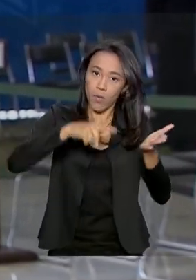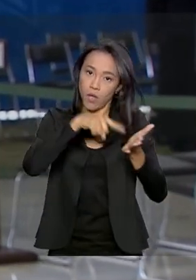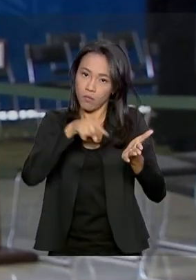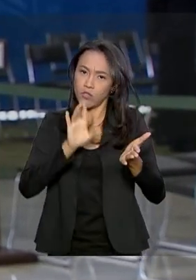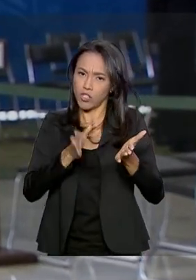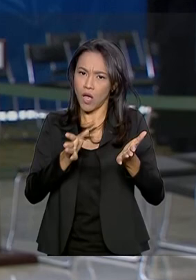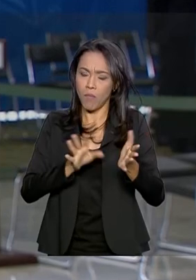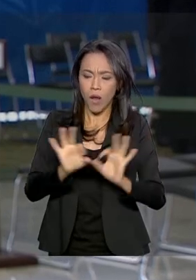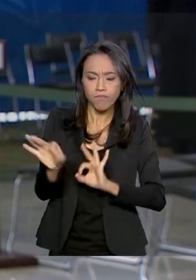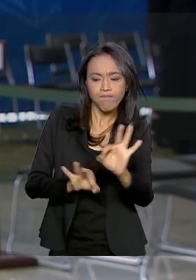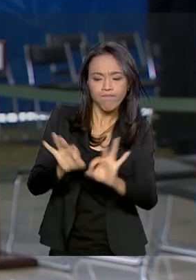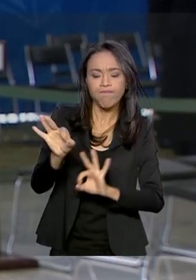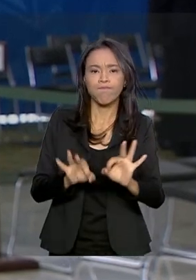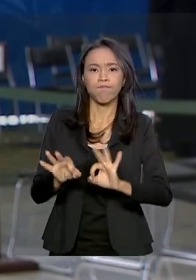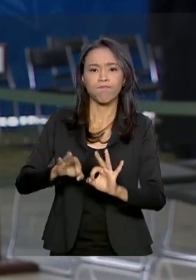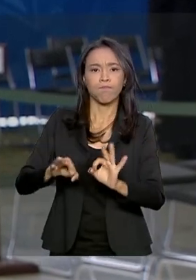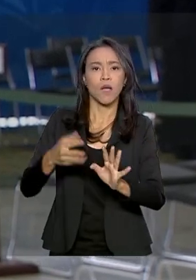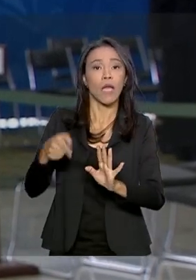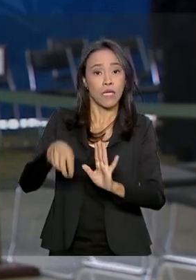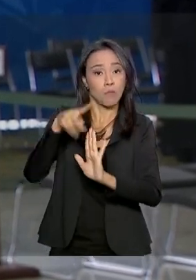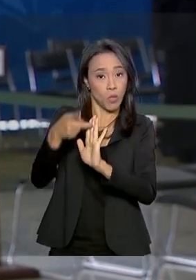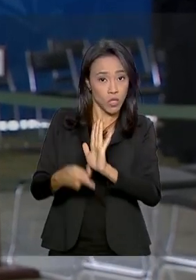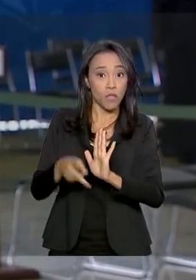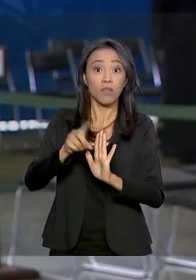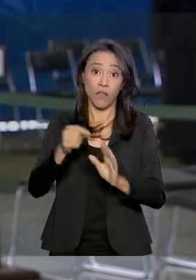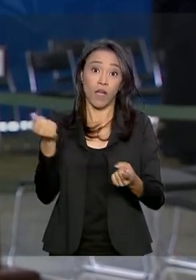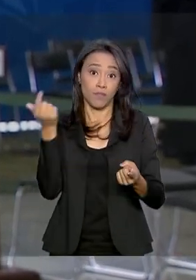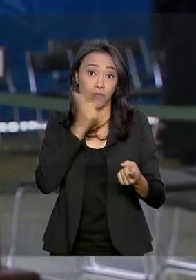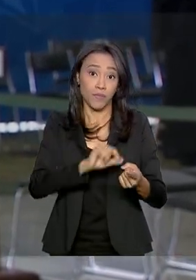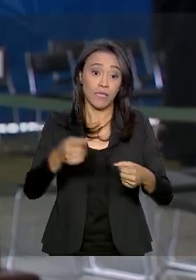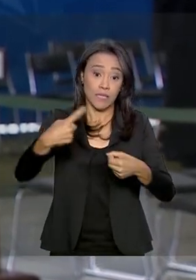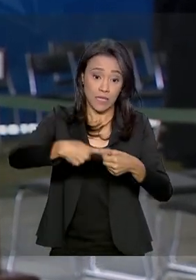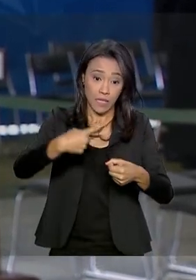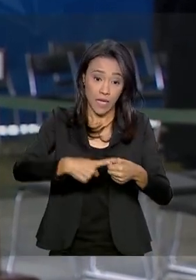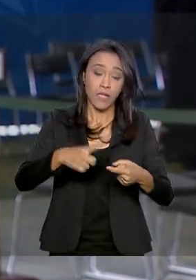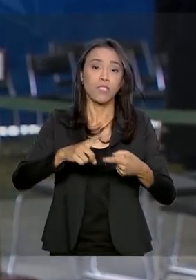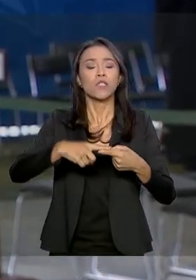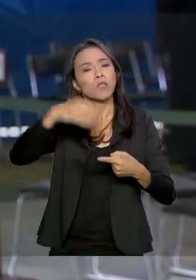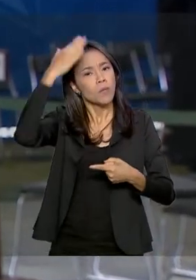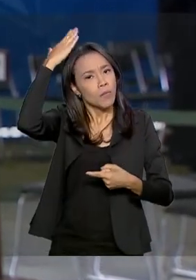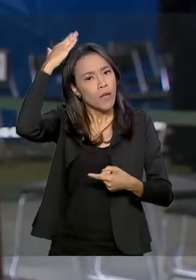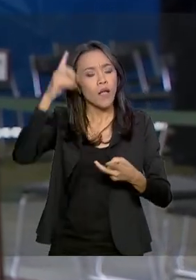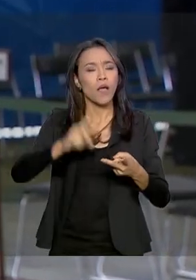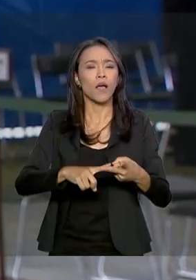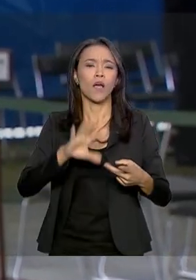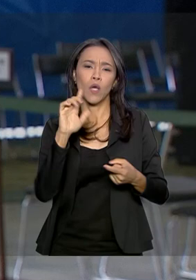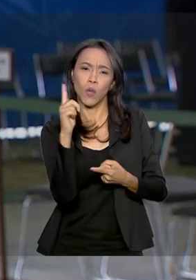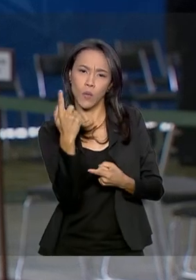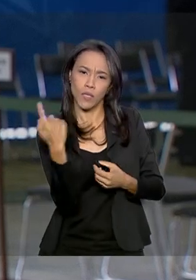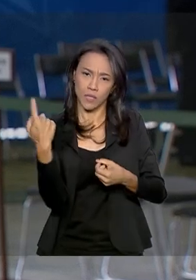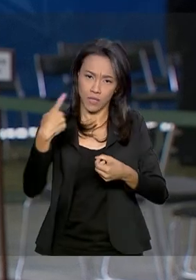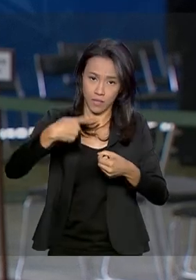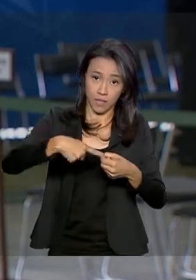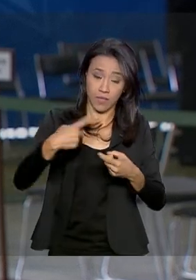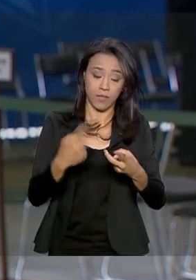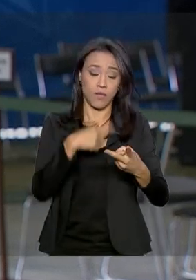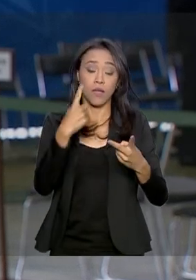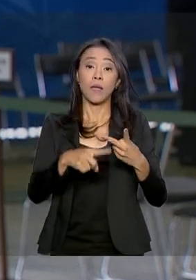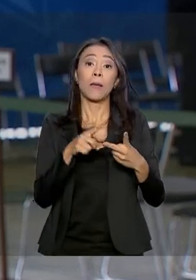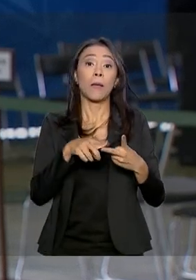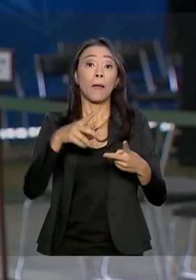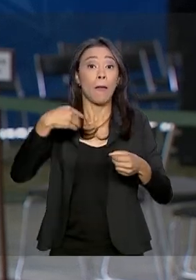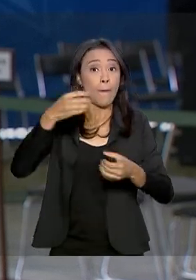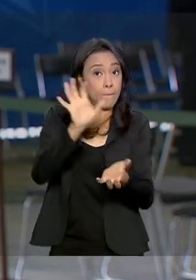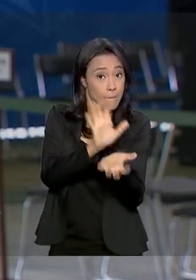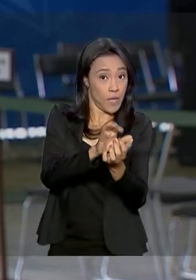já com as cidades que serão contempladas, que são Ananindeua, no Pará, Goiânia, em Goiás, Paulista, em